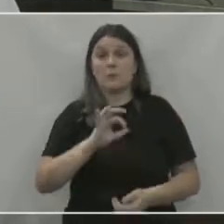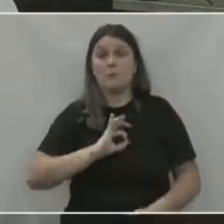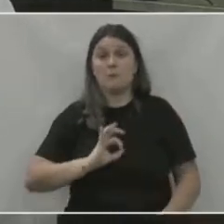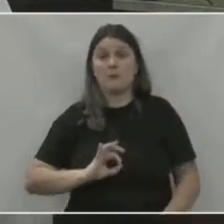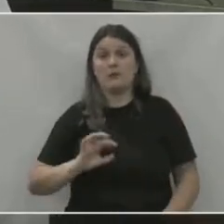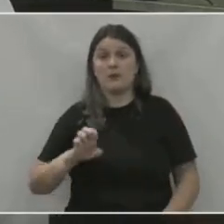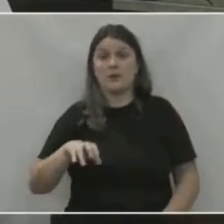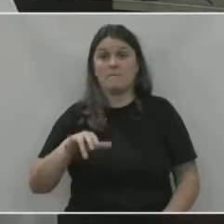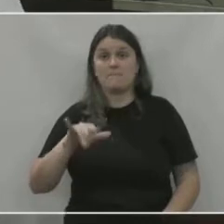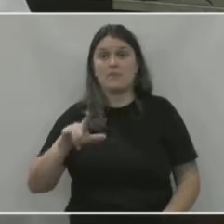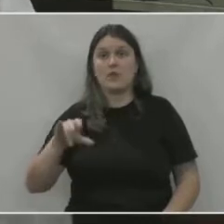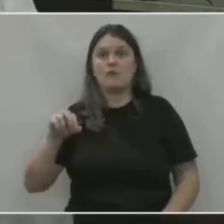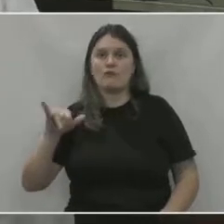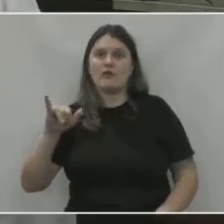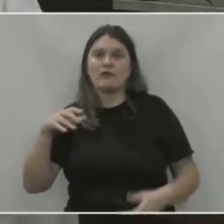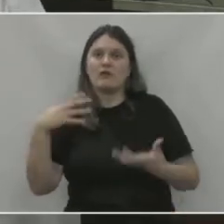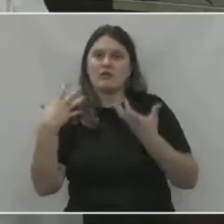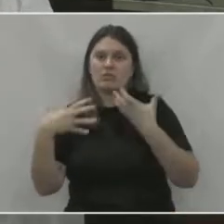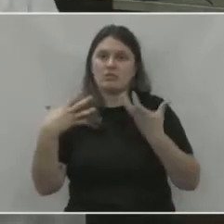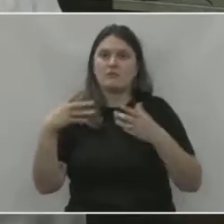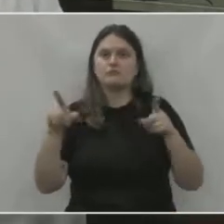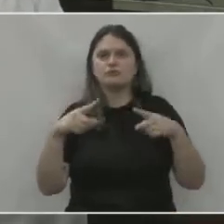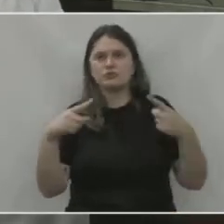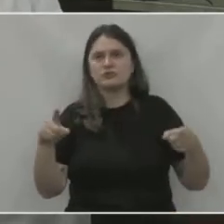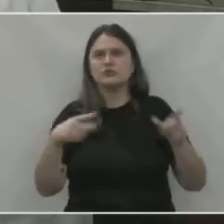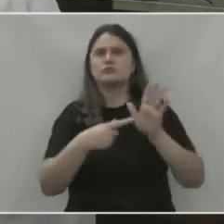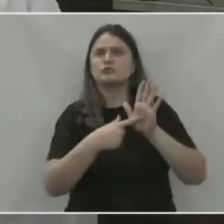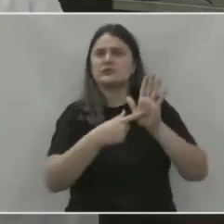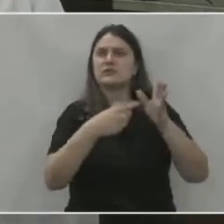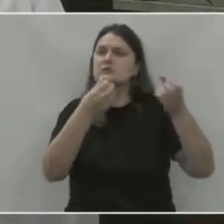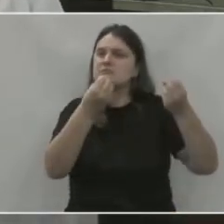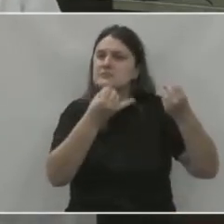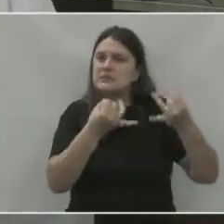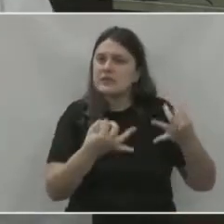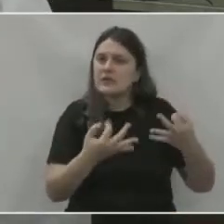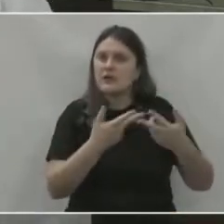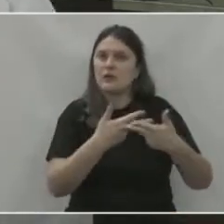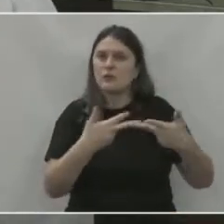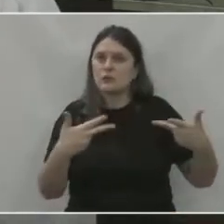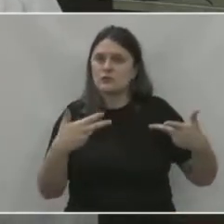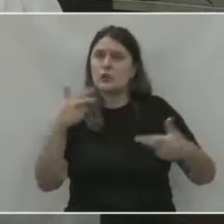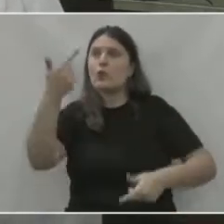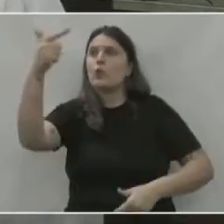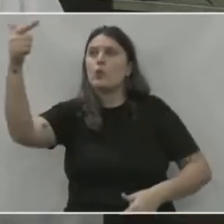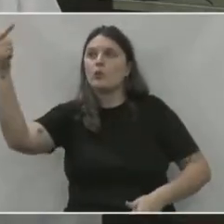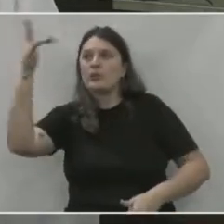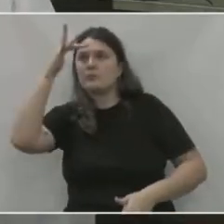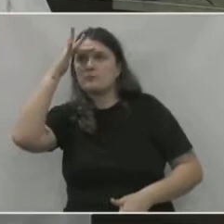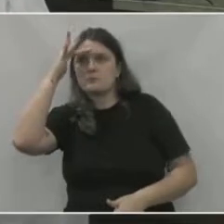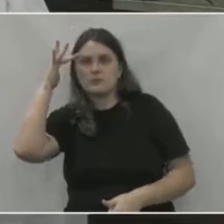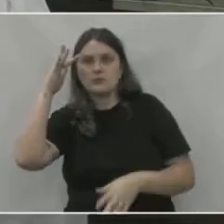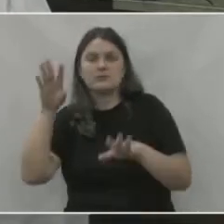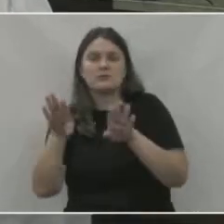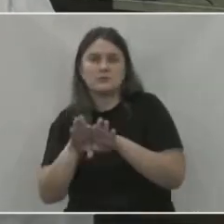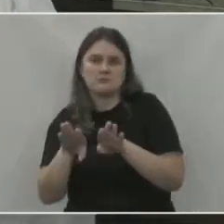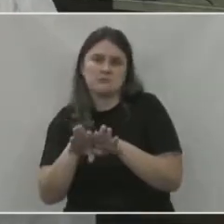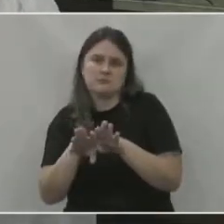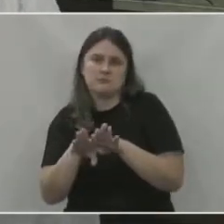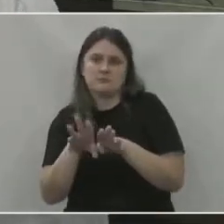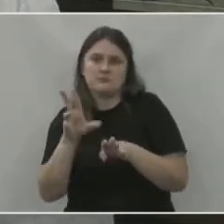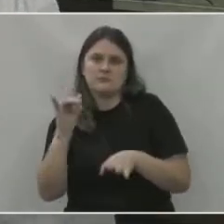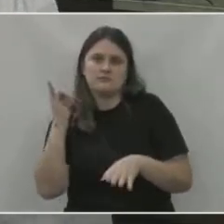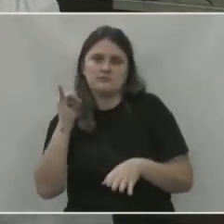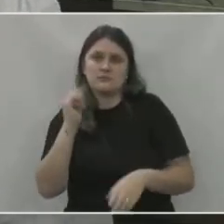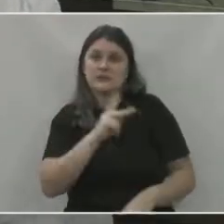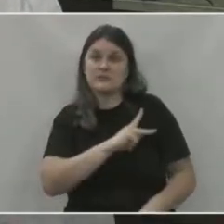cantando umas músicas, explicando algumas coisas e outras pessoas também explicando. O